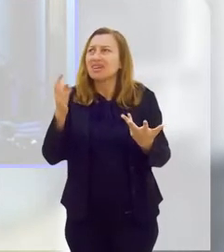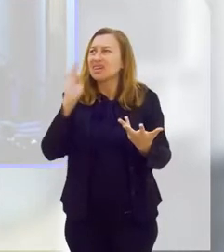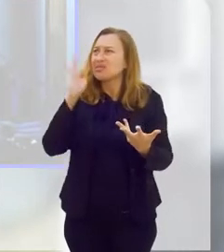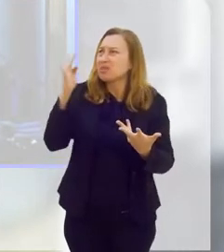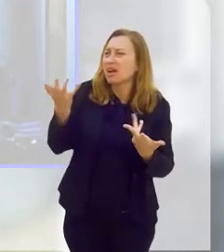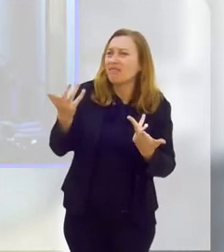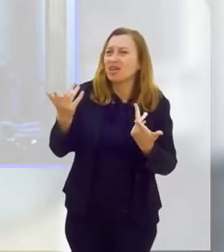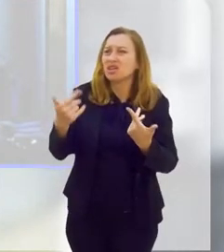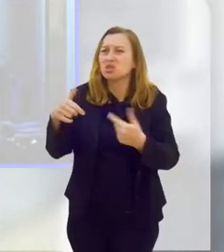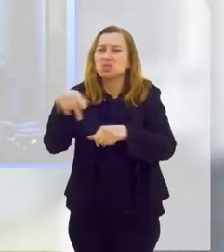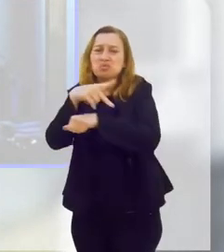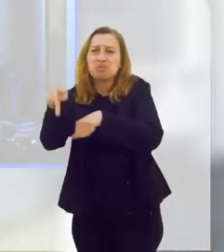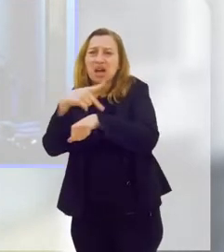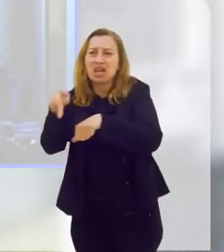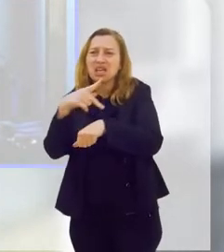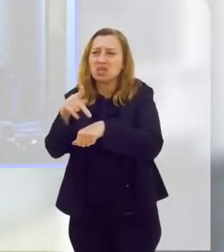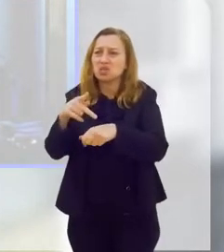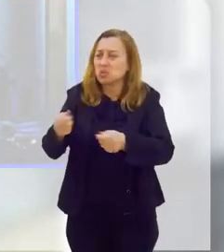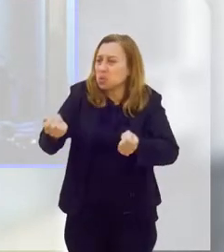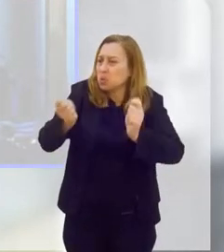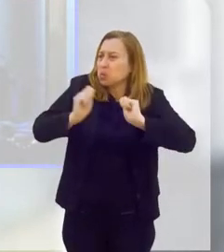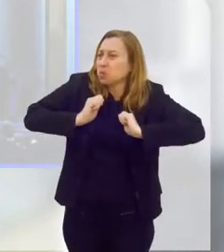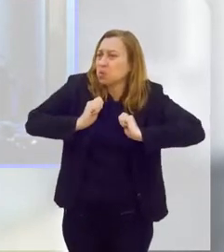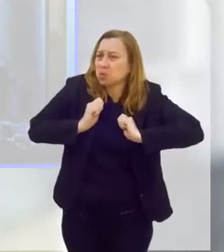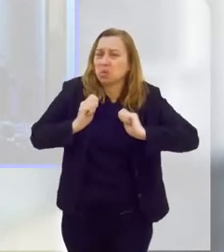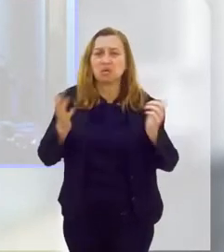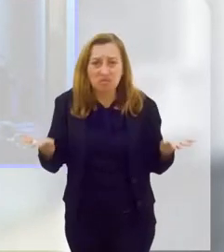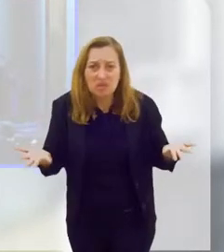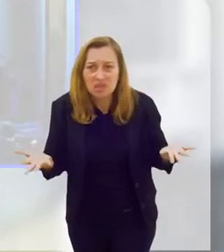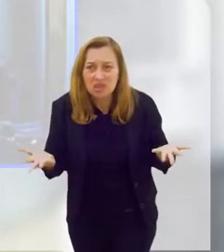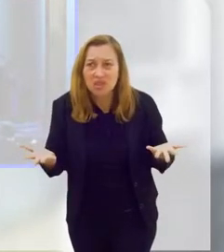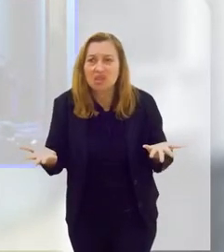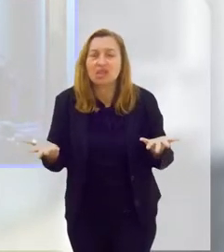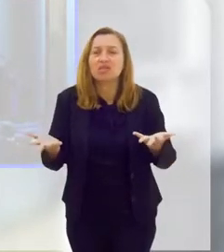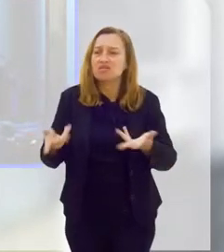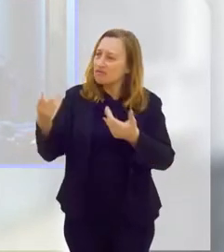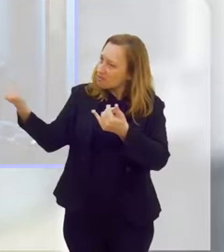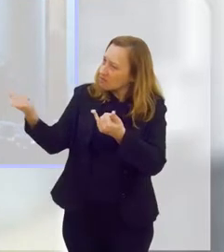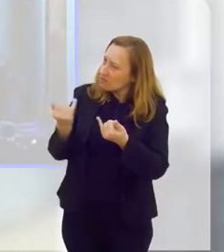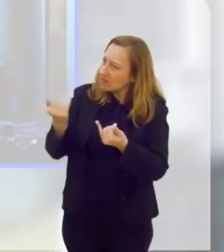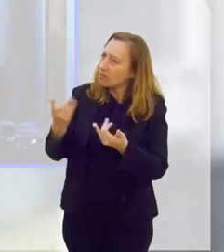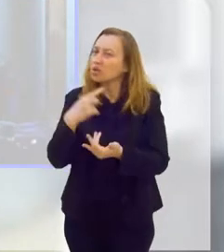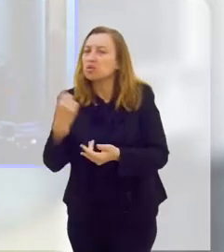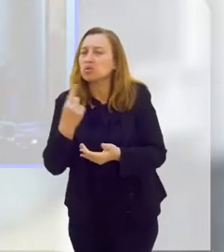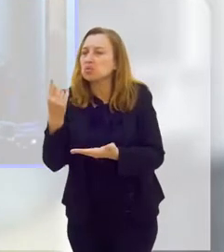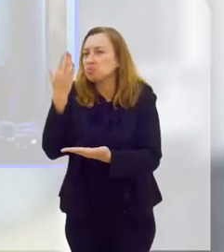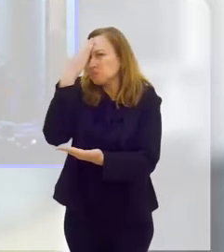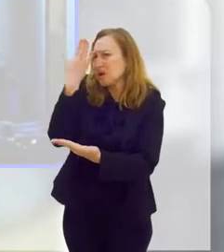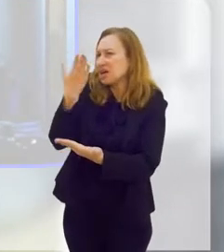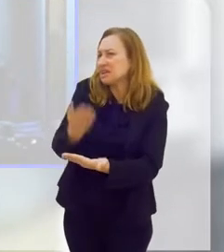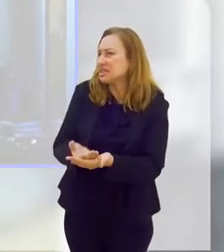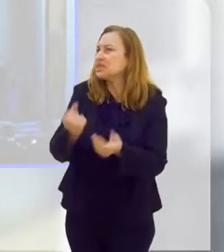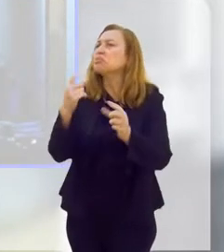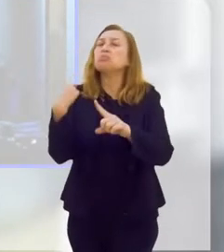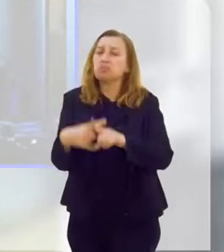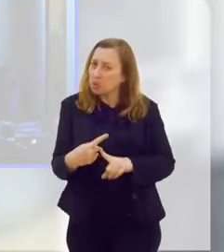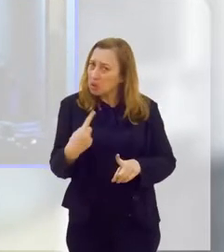um país assim, tão inativo fisicamente, vamos dizer assim, né? Falar para a gente por que você acredita que